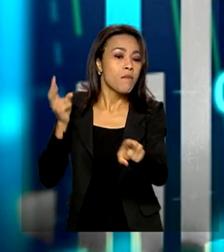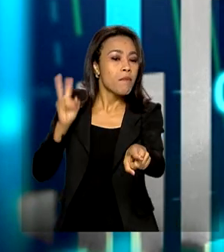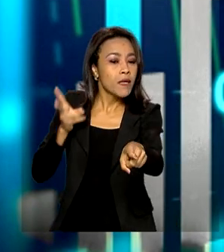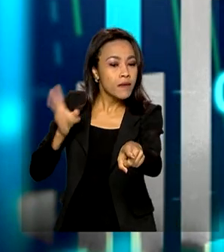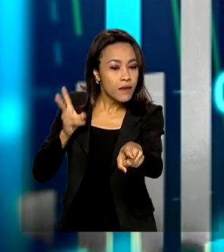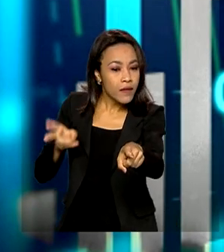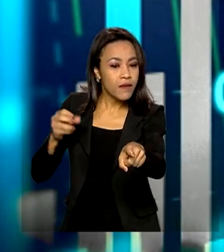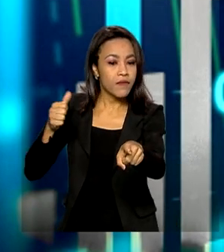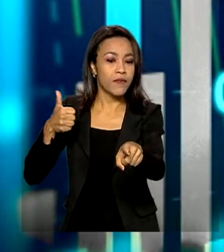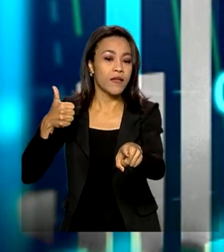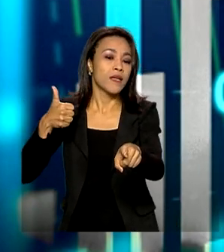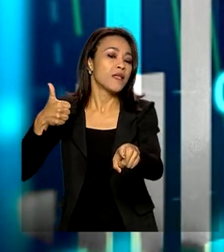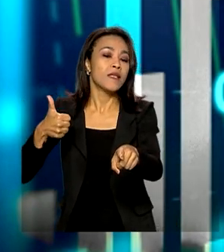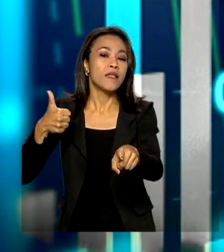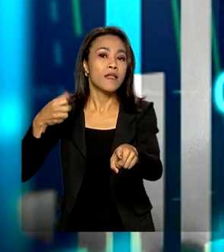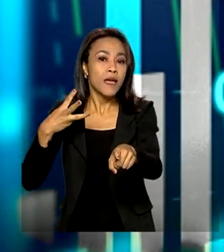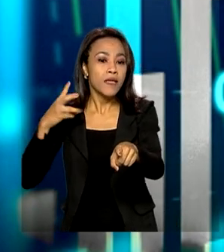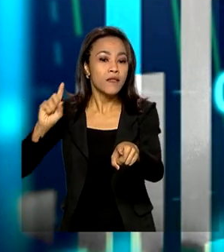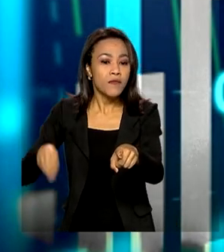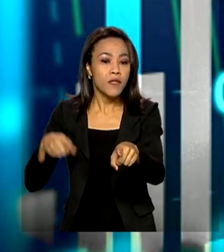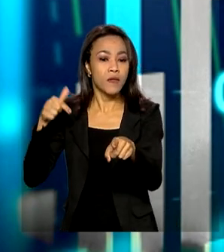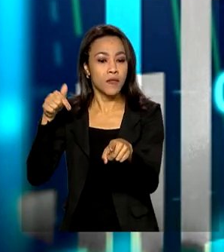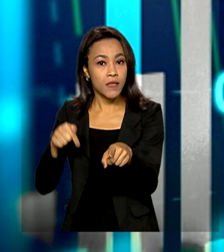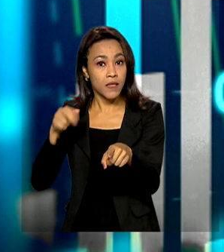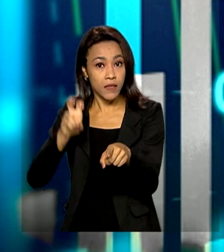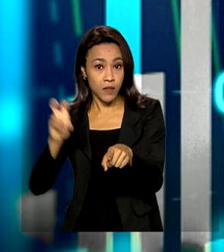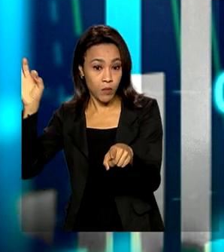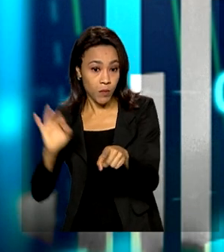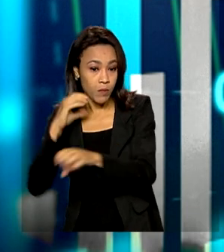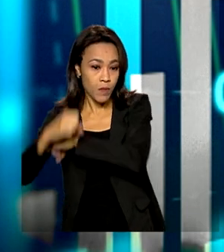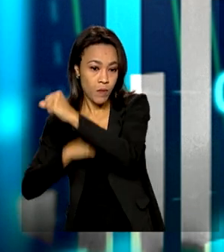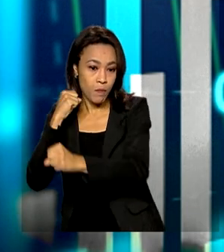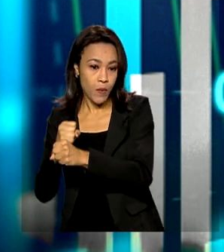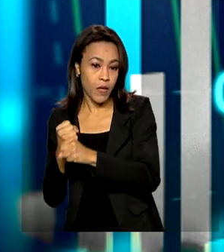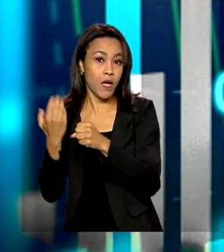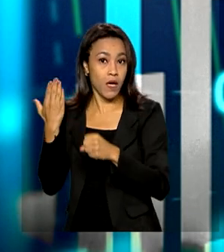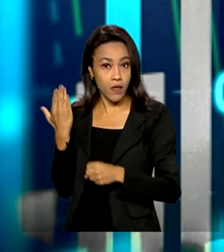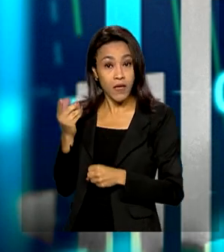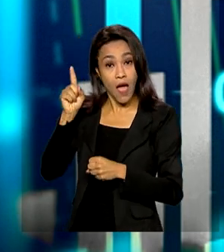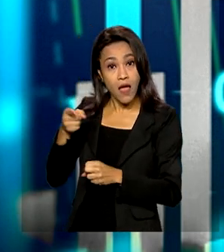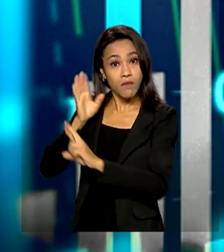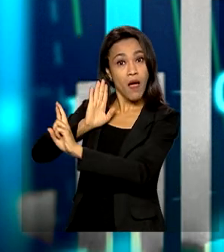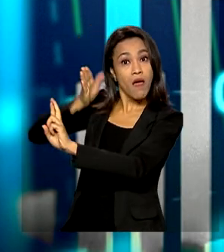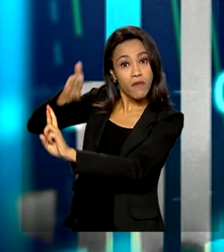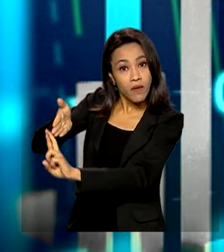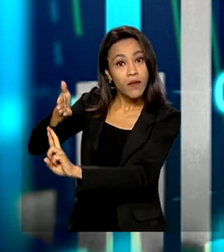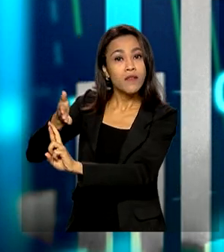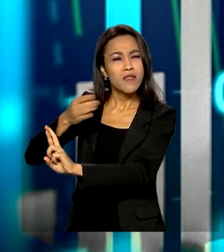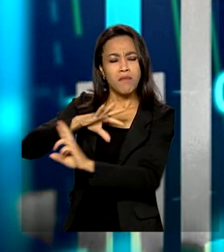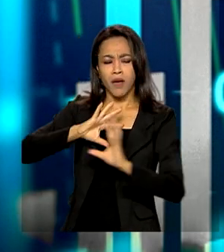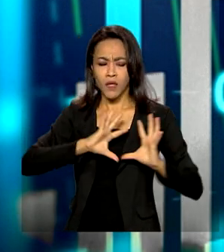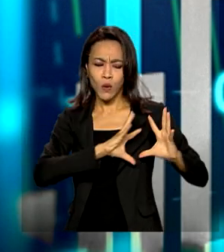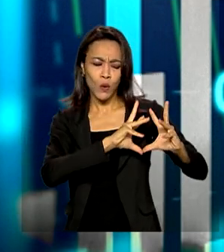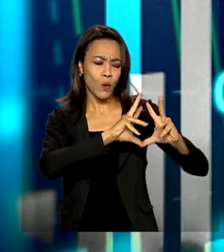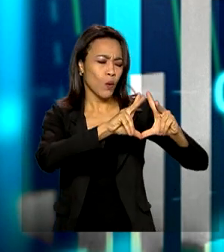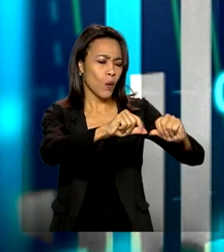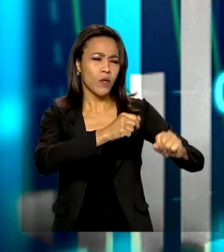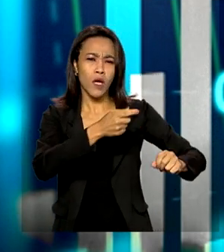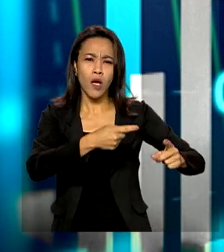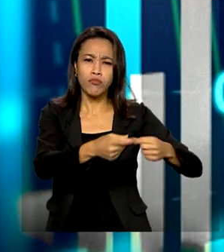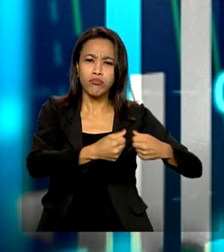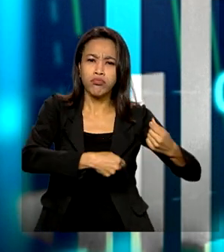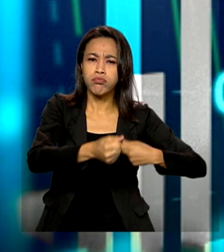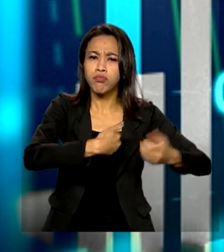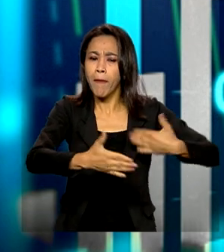portanto, em 13,75% ao ano, que é, como todos sabemos, a taxa de referência para toda a economia. Ela, de certa forma,